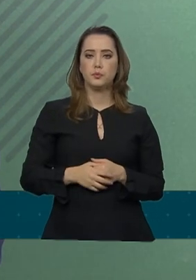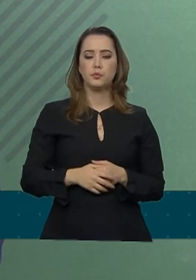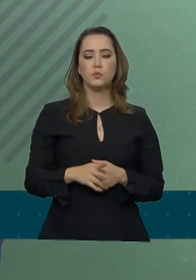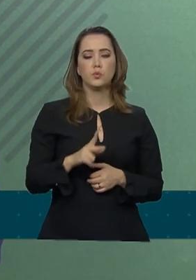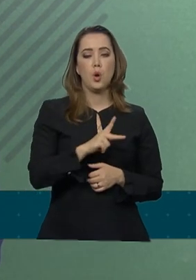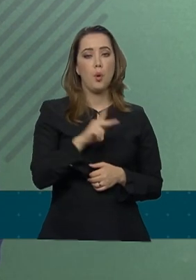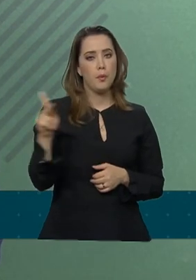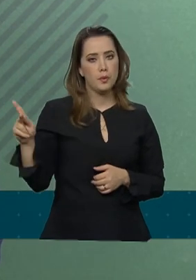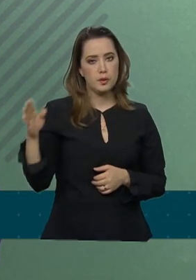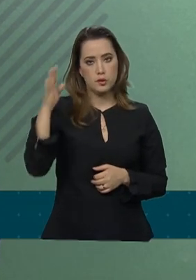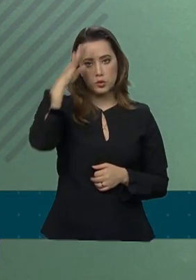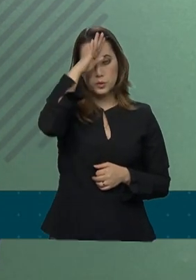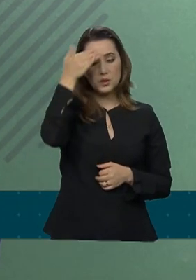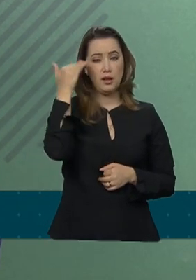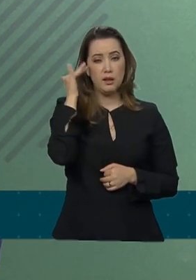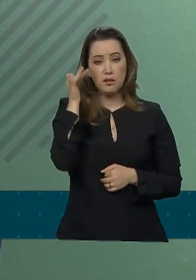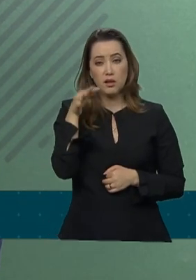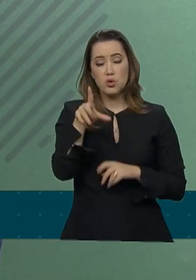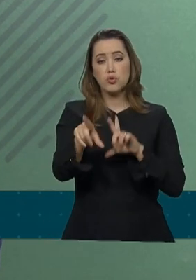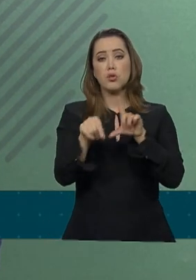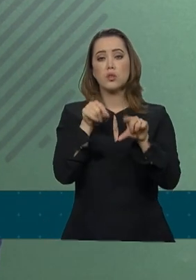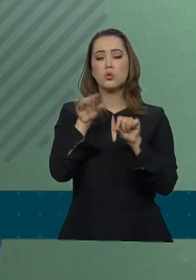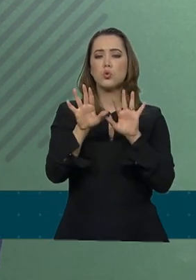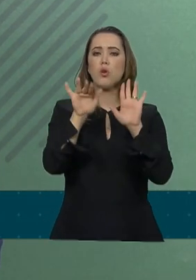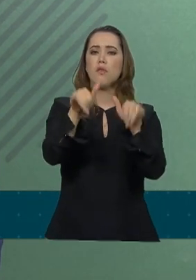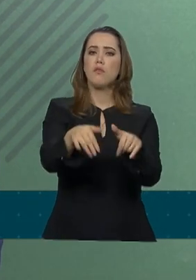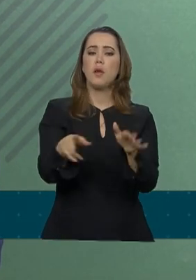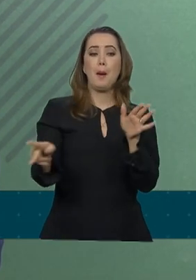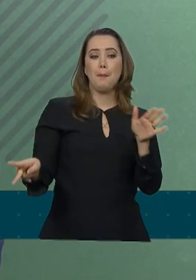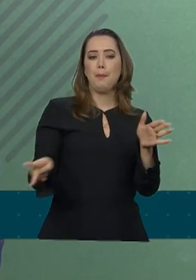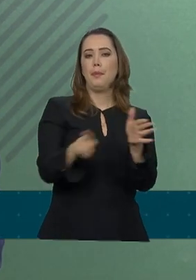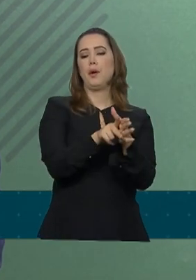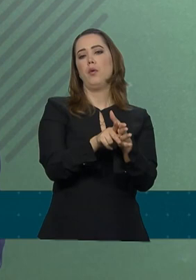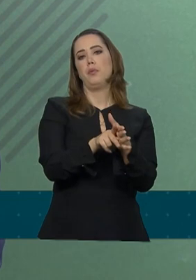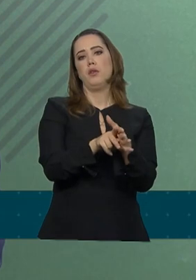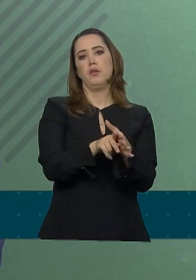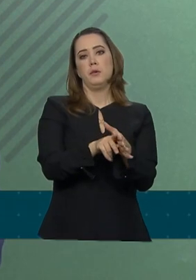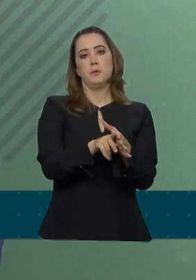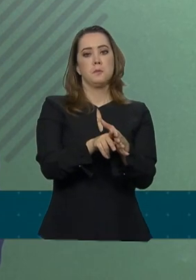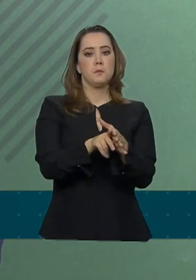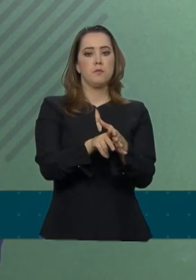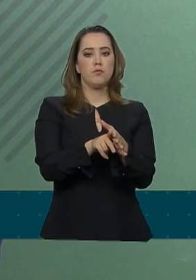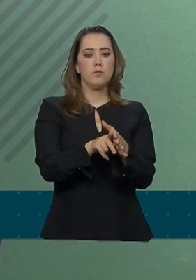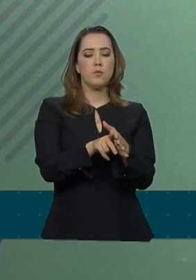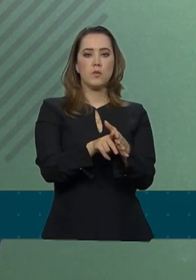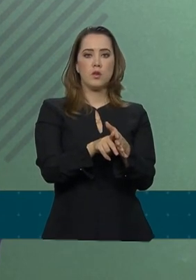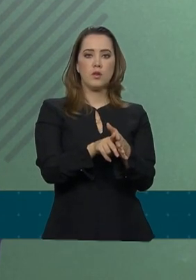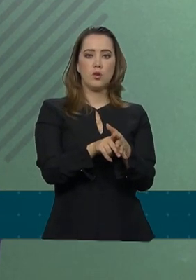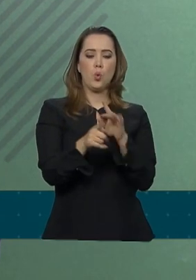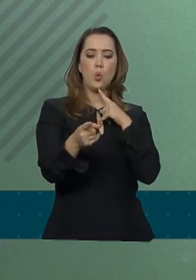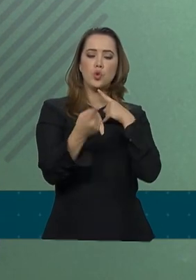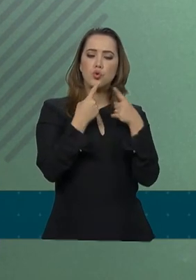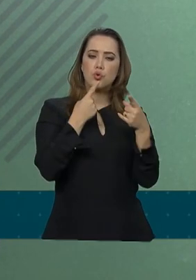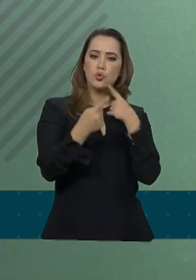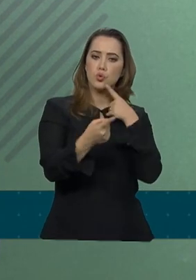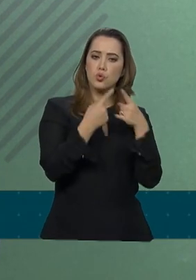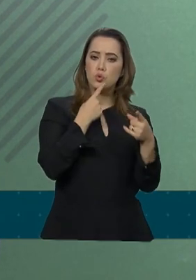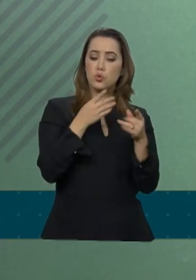O presidente entende que as definições finais serão tomadas com as discussões